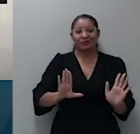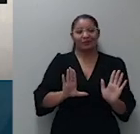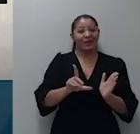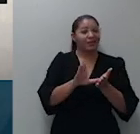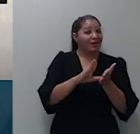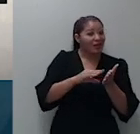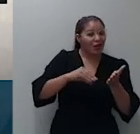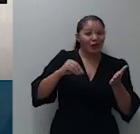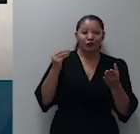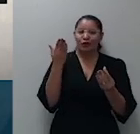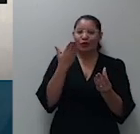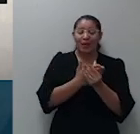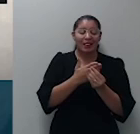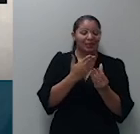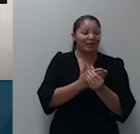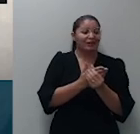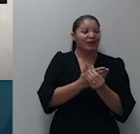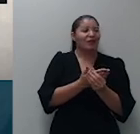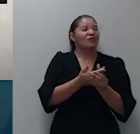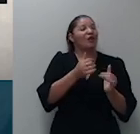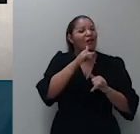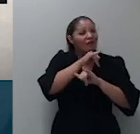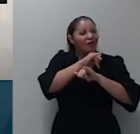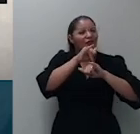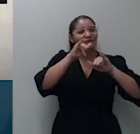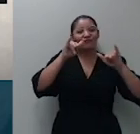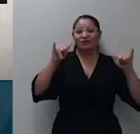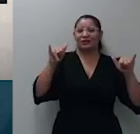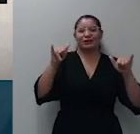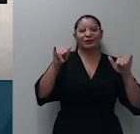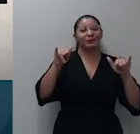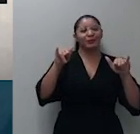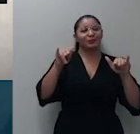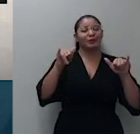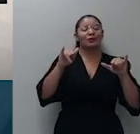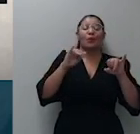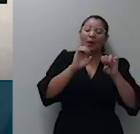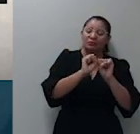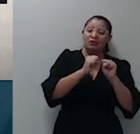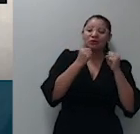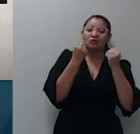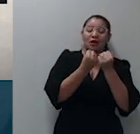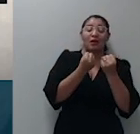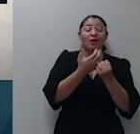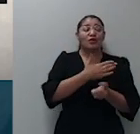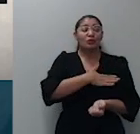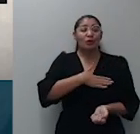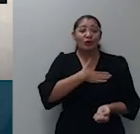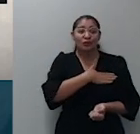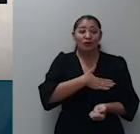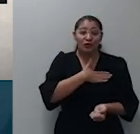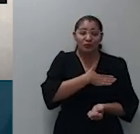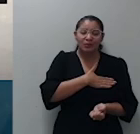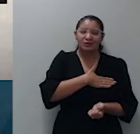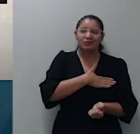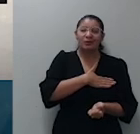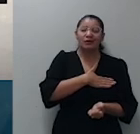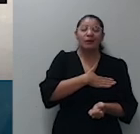destaque que já não esteja destacado no sistema. Gostaria de pedir prorrogação do pedido de